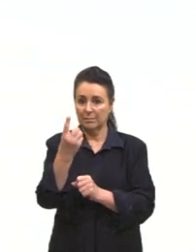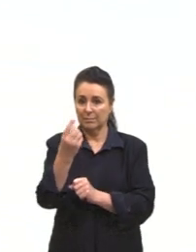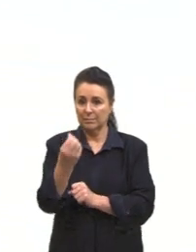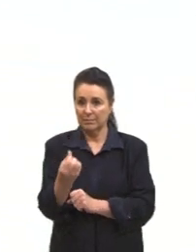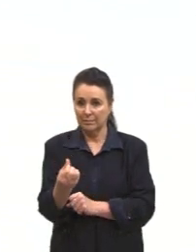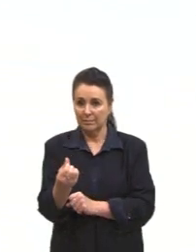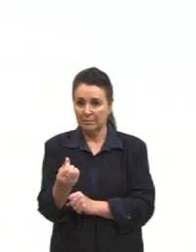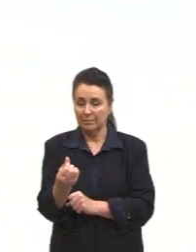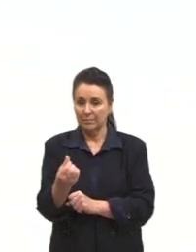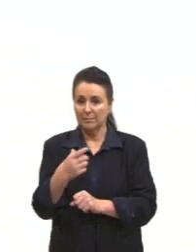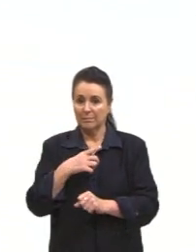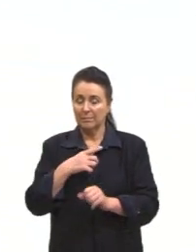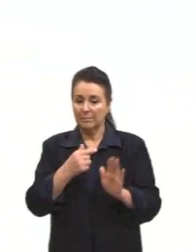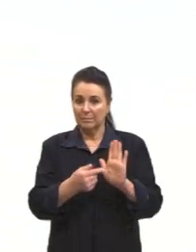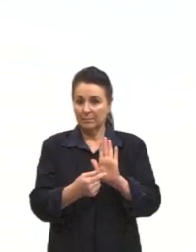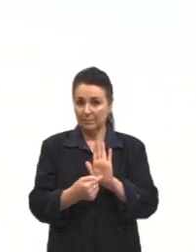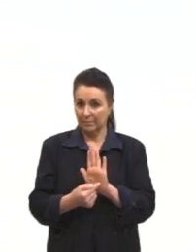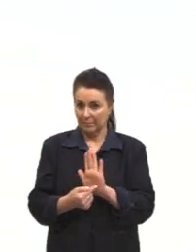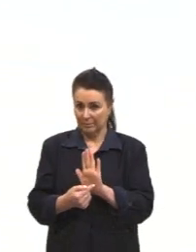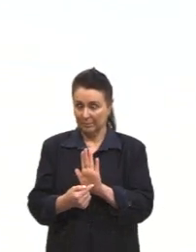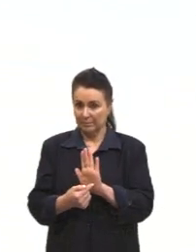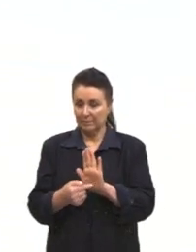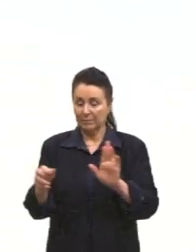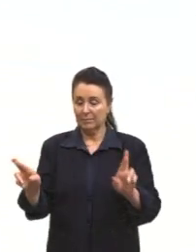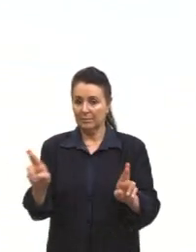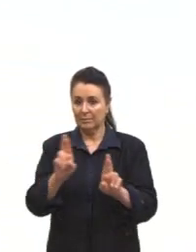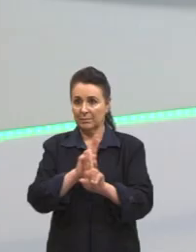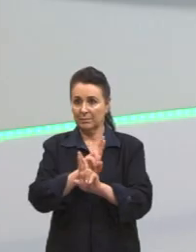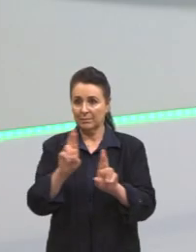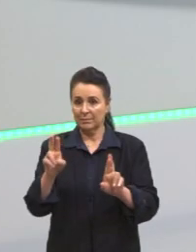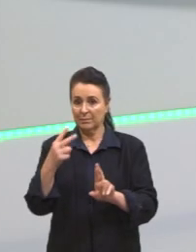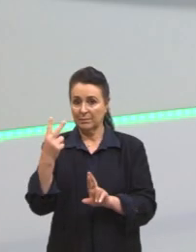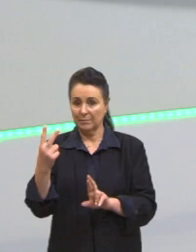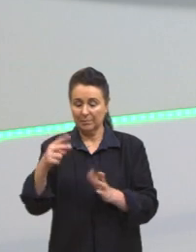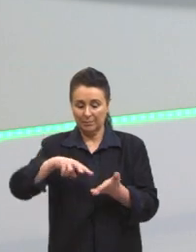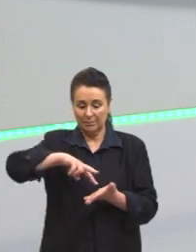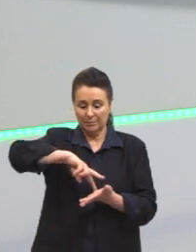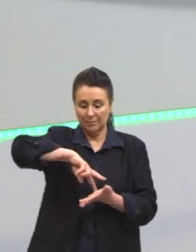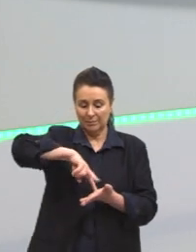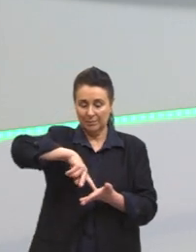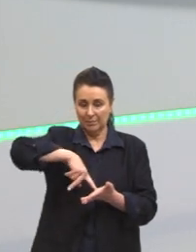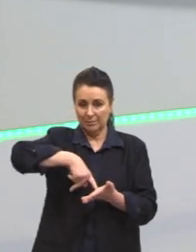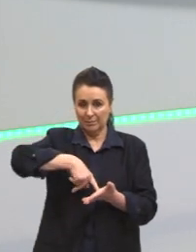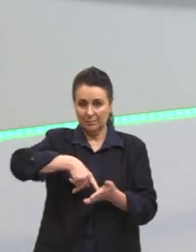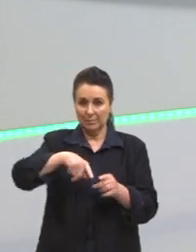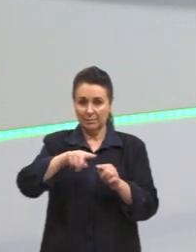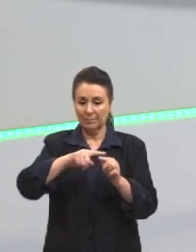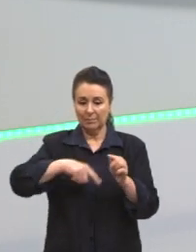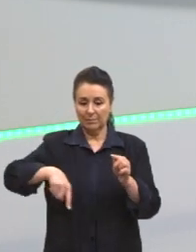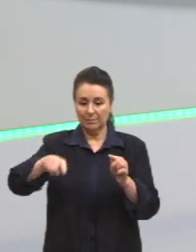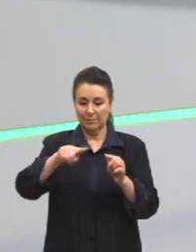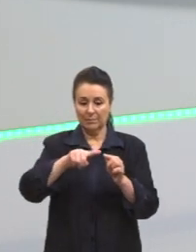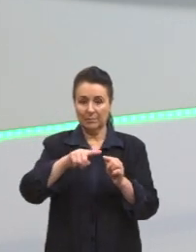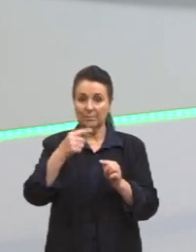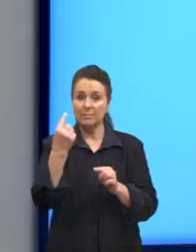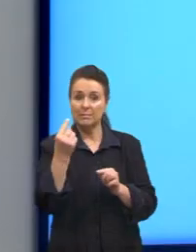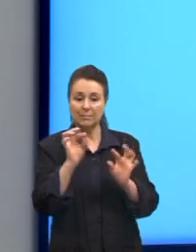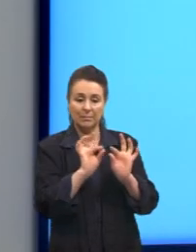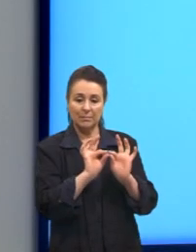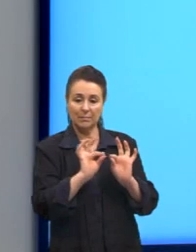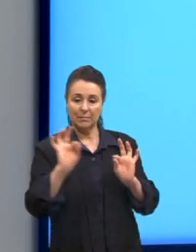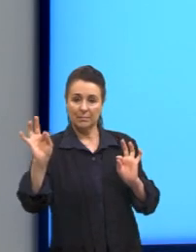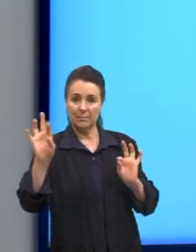Que traz um pouco, né? Da relação entre duas circunferências e também uma reta. Tudo isso